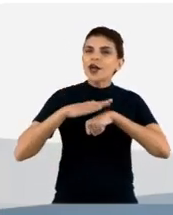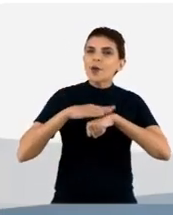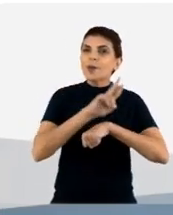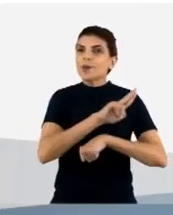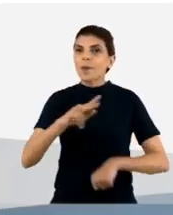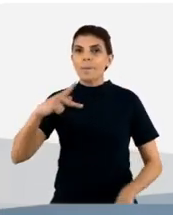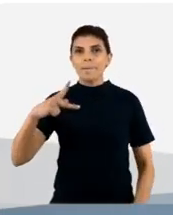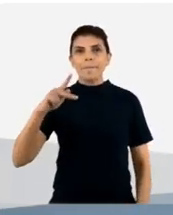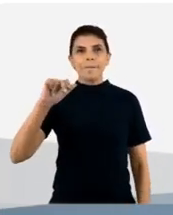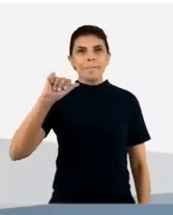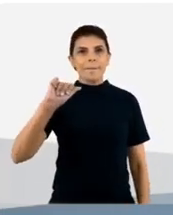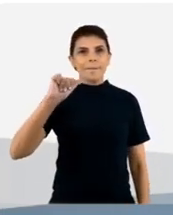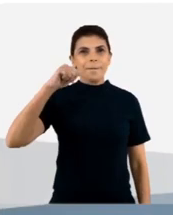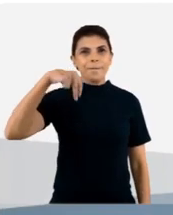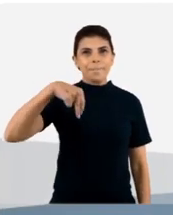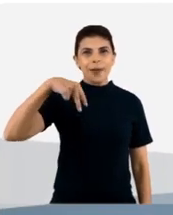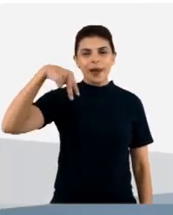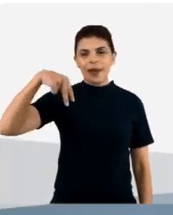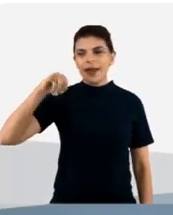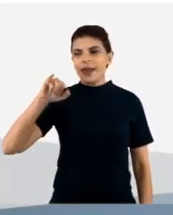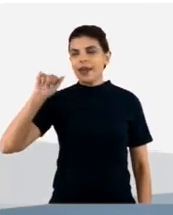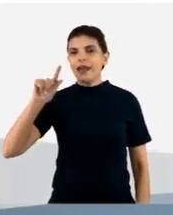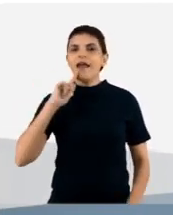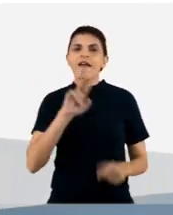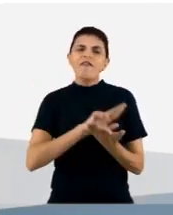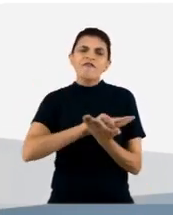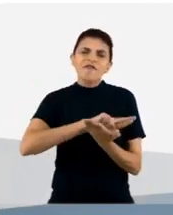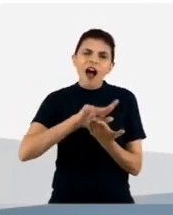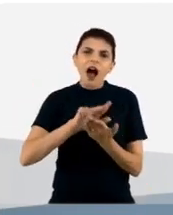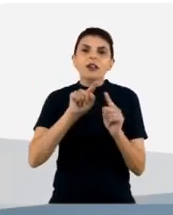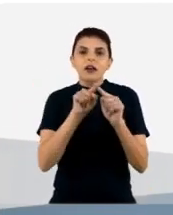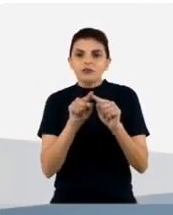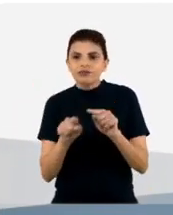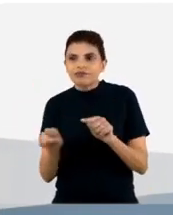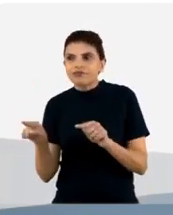panning, que são diversas rodadas de seleção